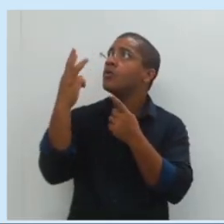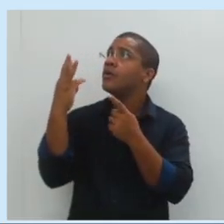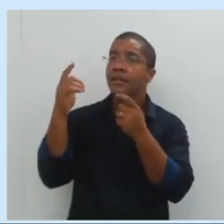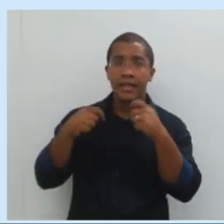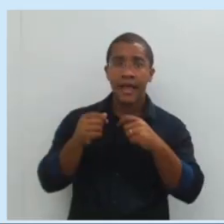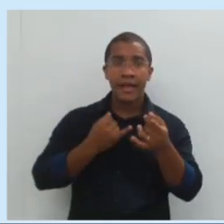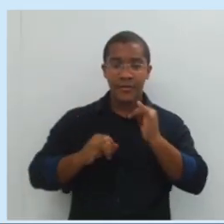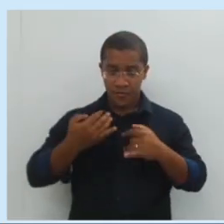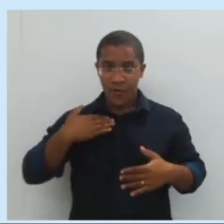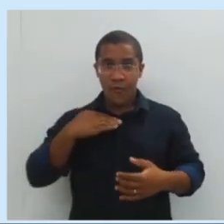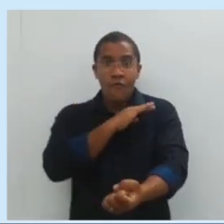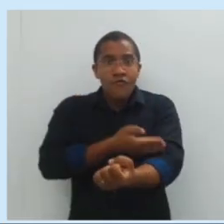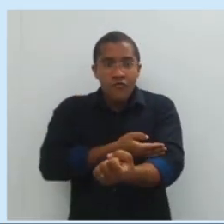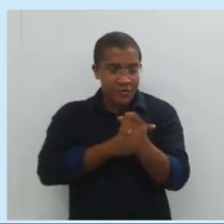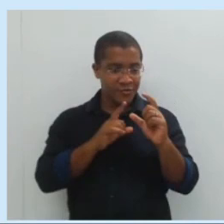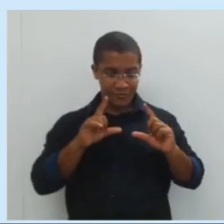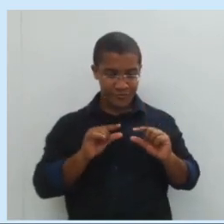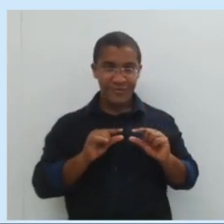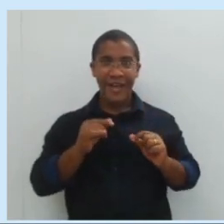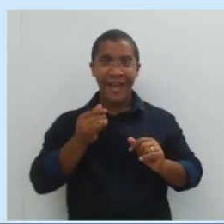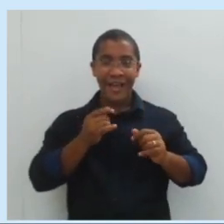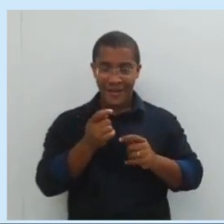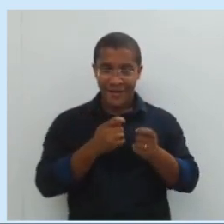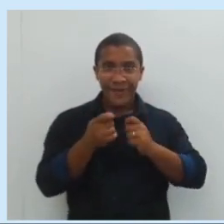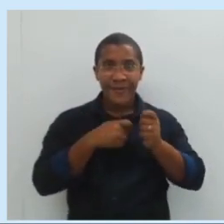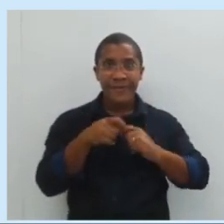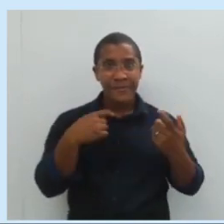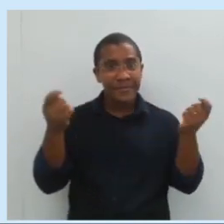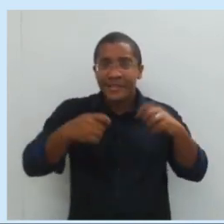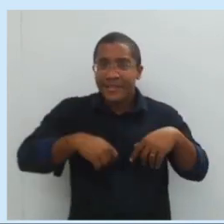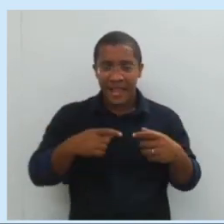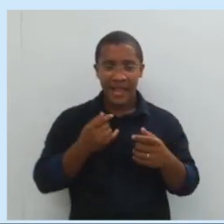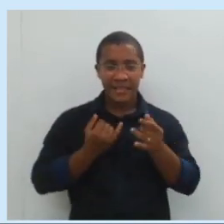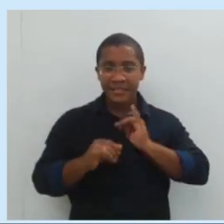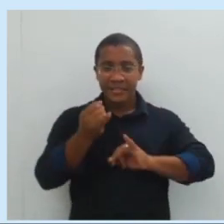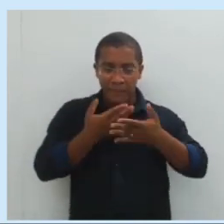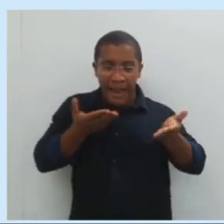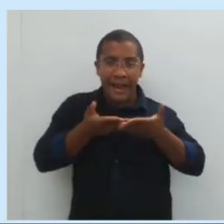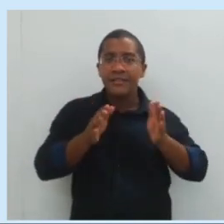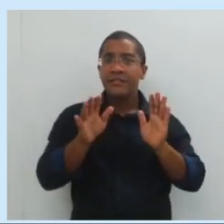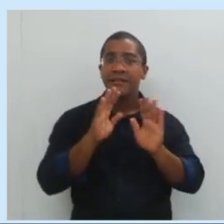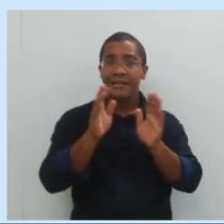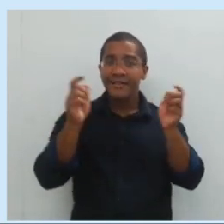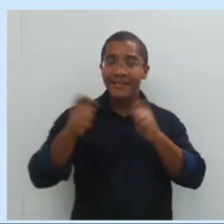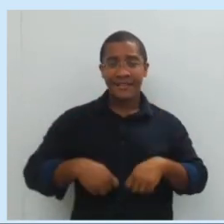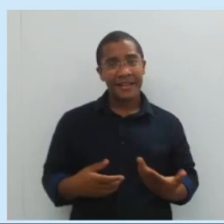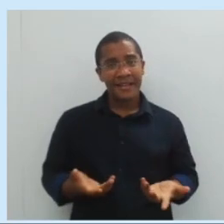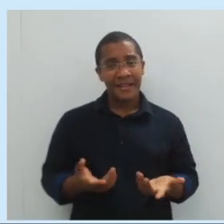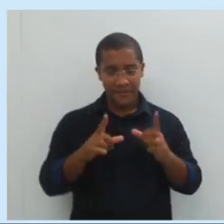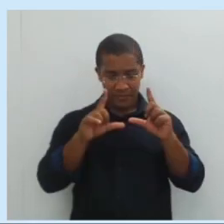economia da minha força, mais economia da minha energia vai ser feita.